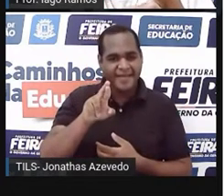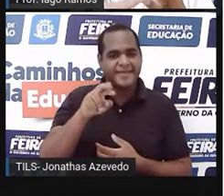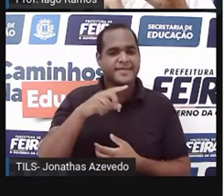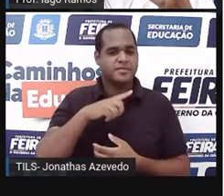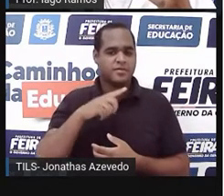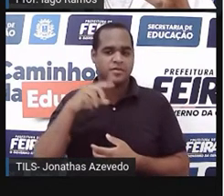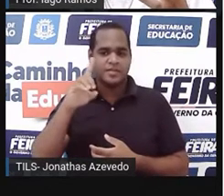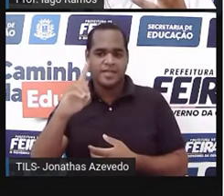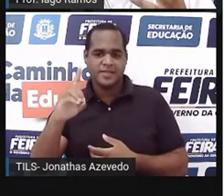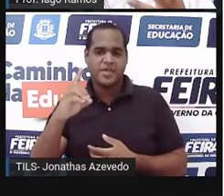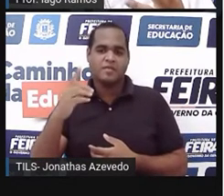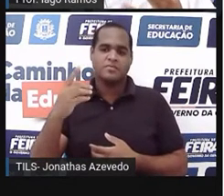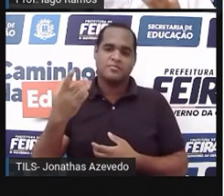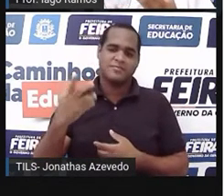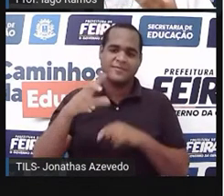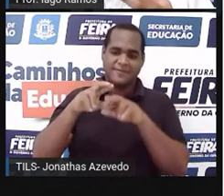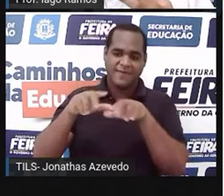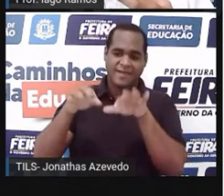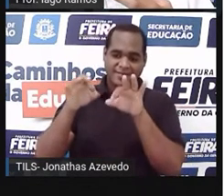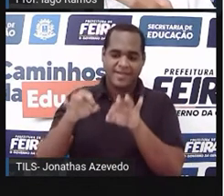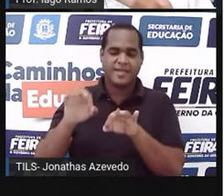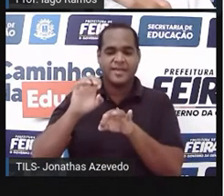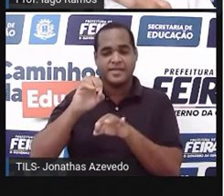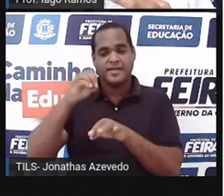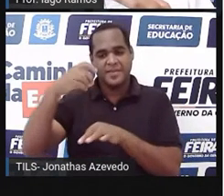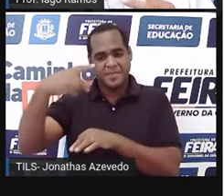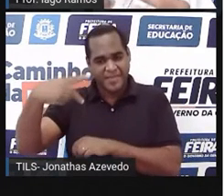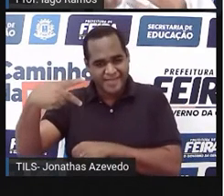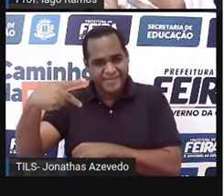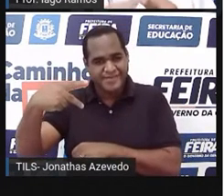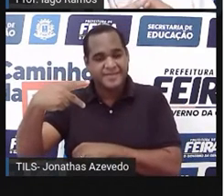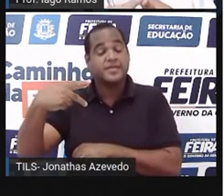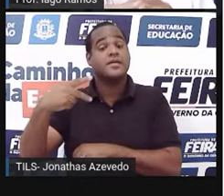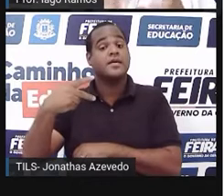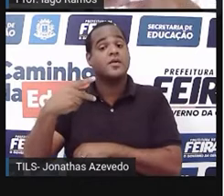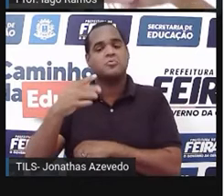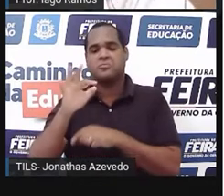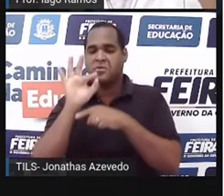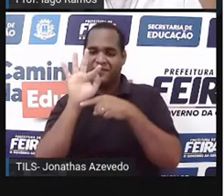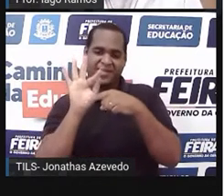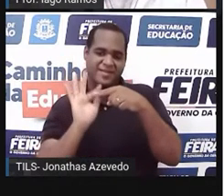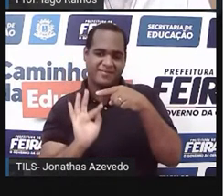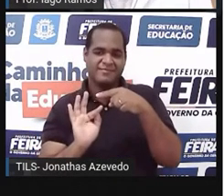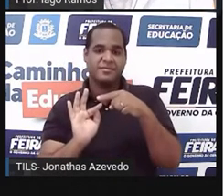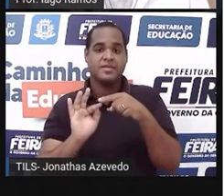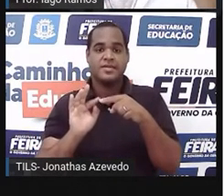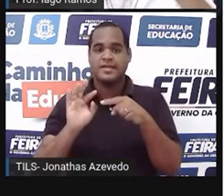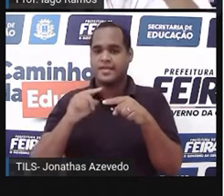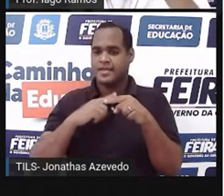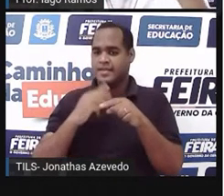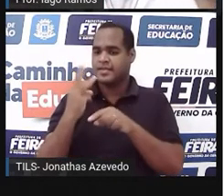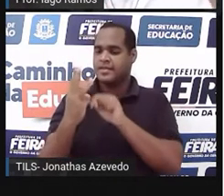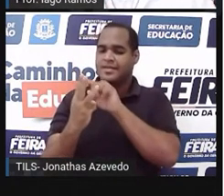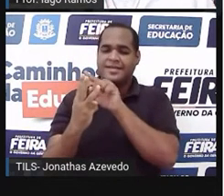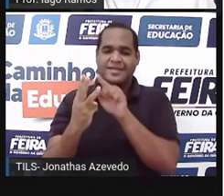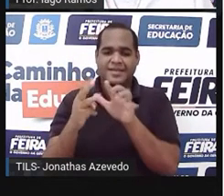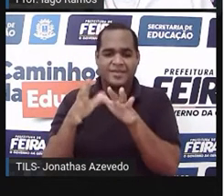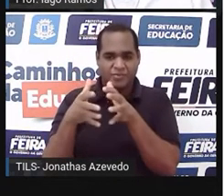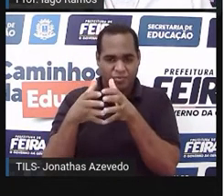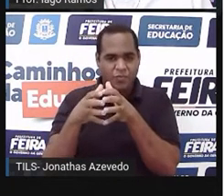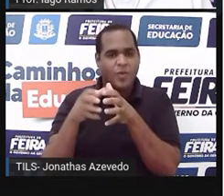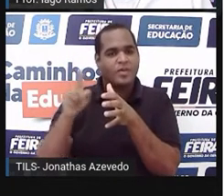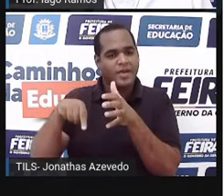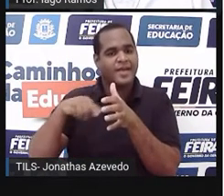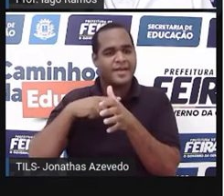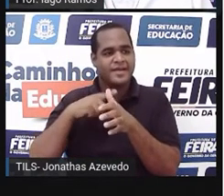decimais, com os exatos, e as dízimas periódicas, e as frações, esses três tipos de